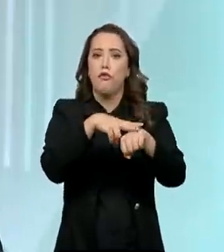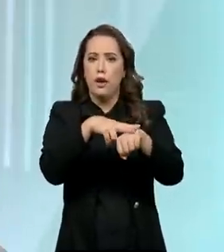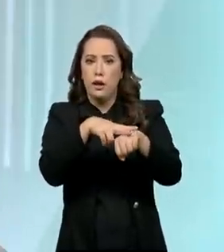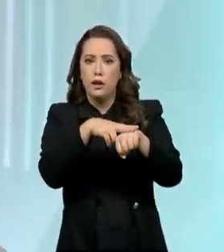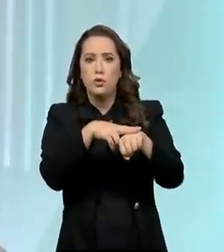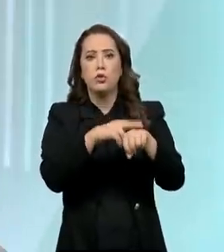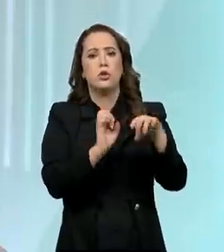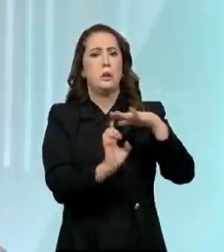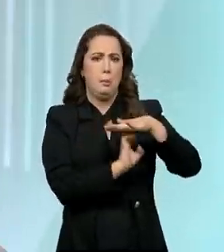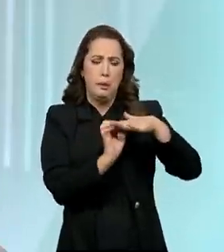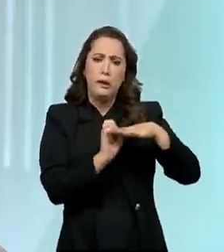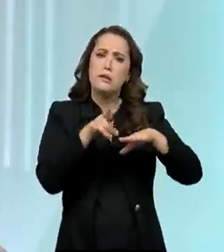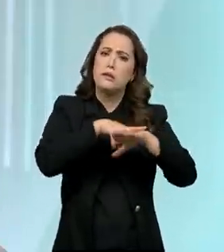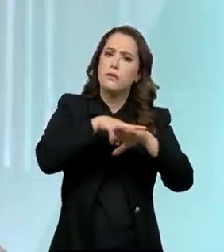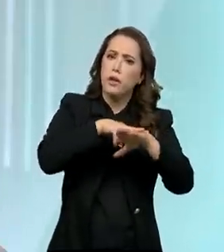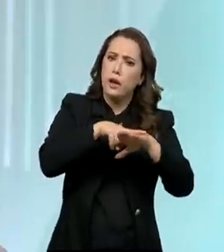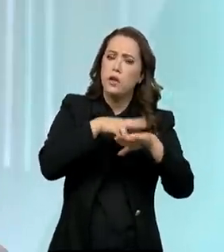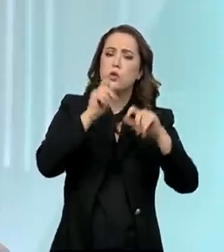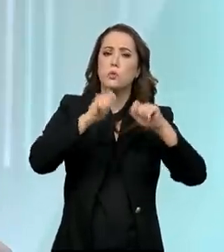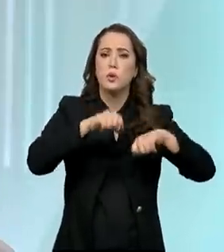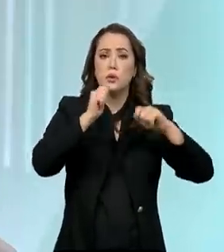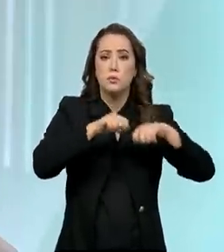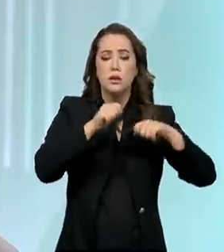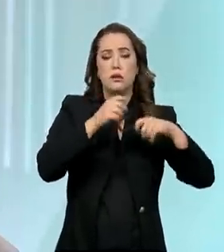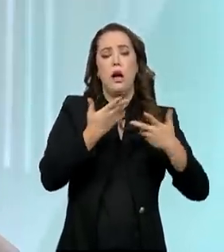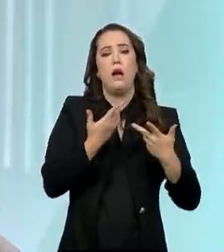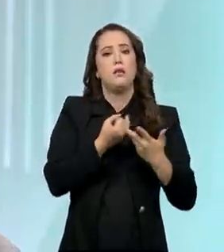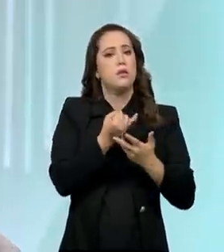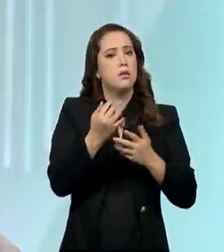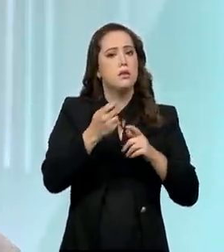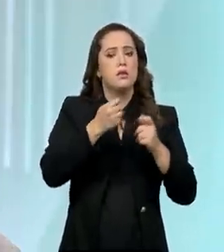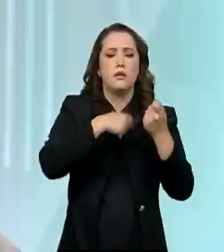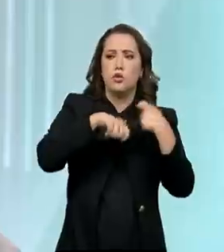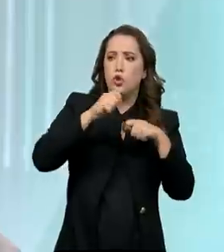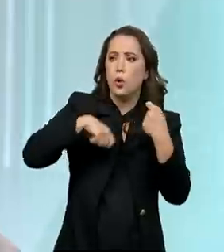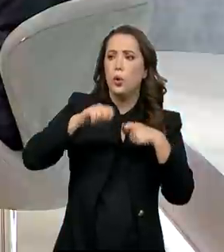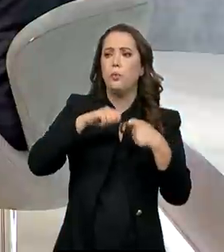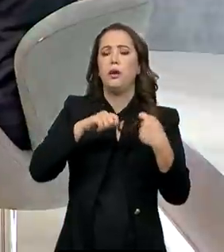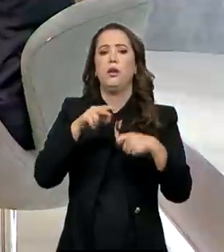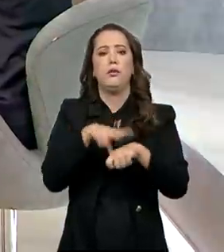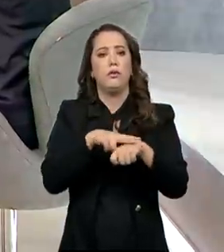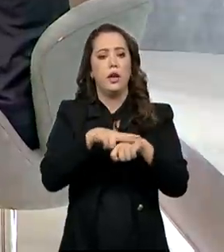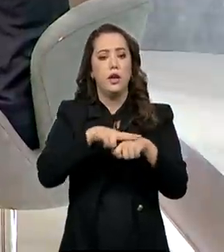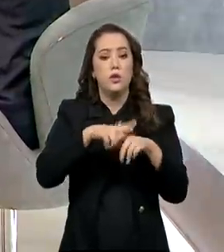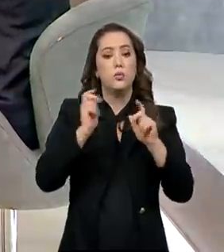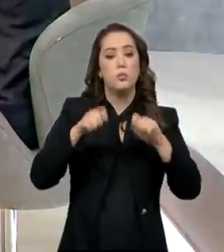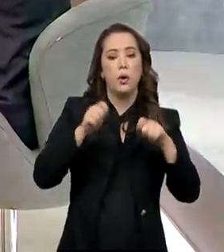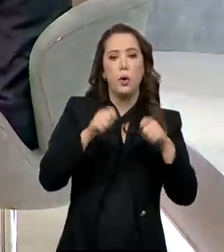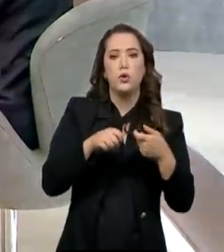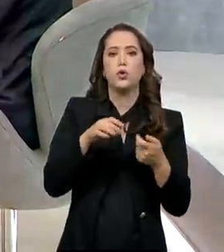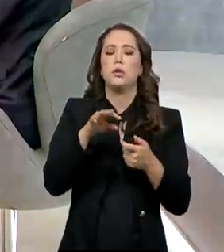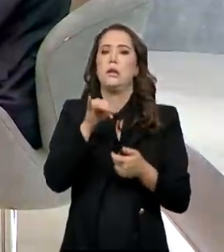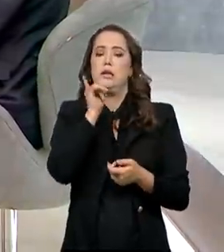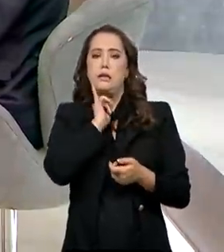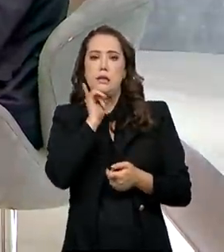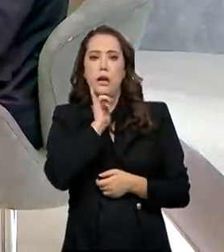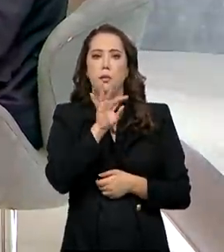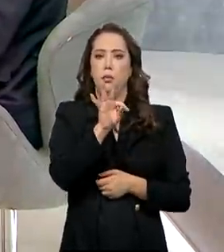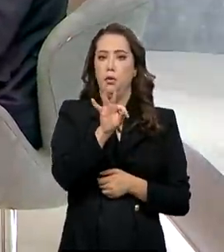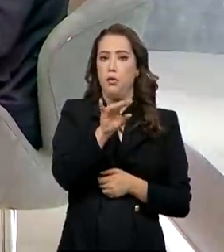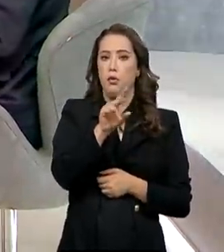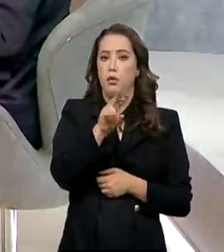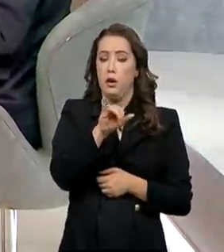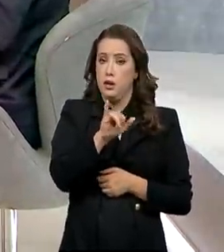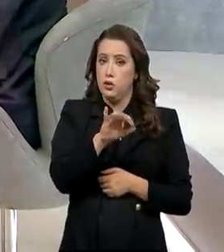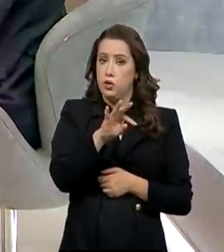negociação de ativos verdes. A gente consegue muito bem negociar a ação, negociar títulos de dívida, negociar conta